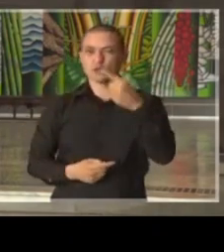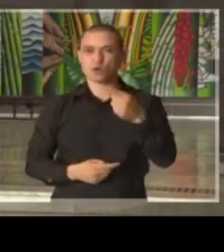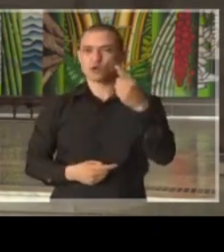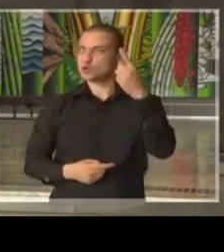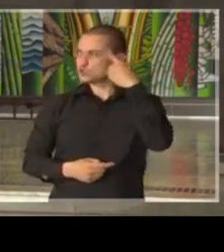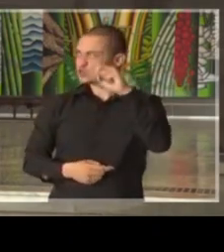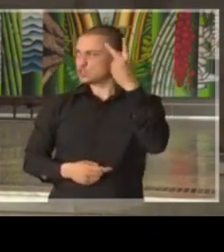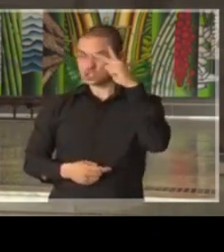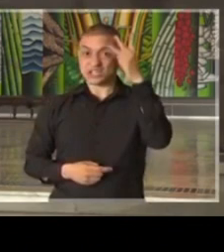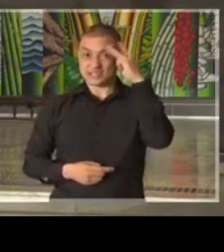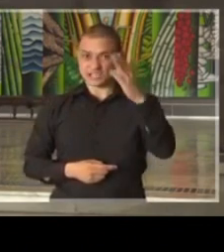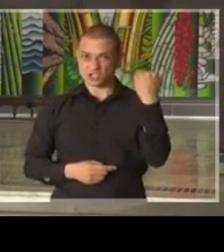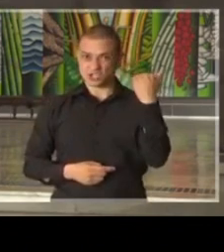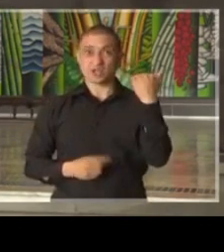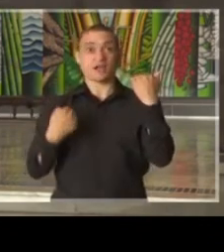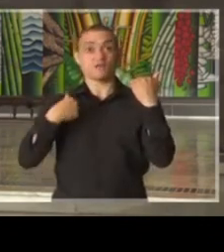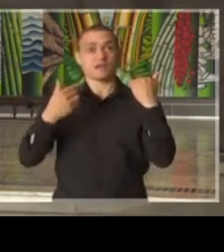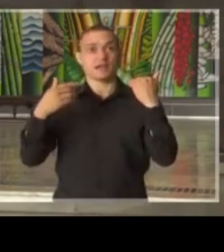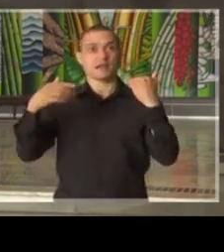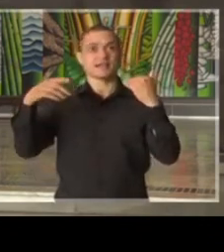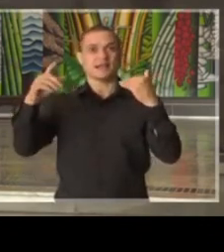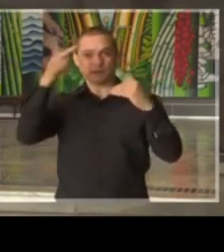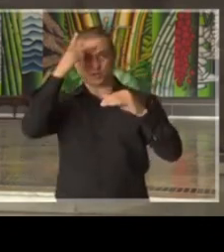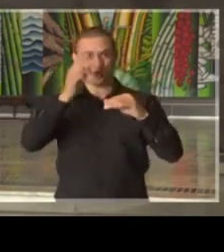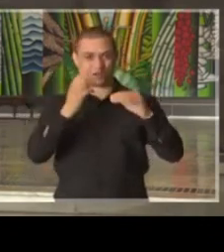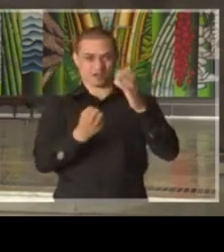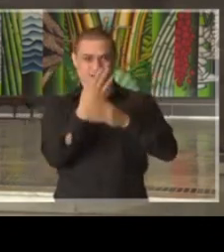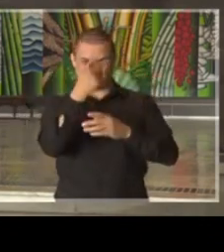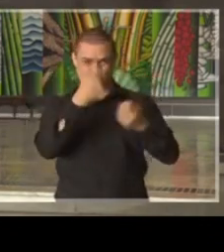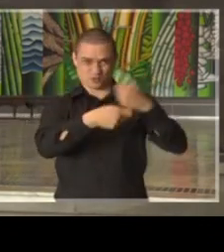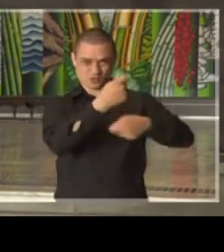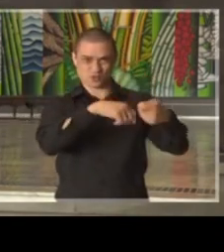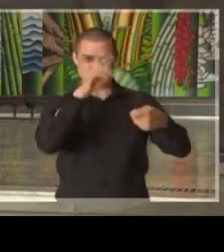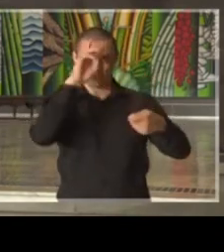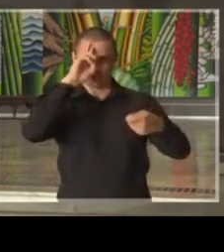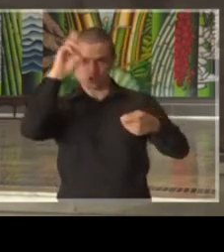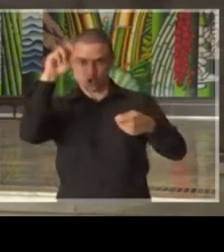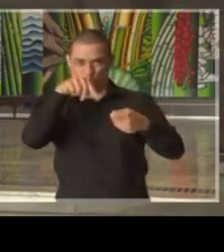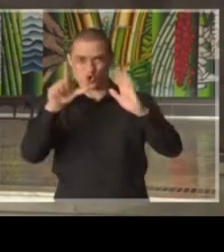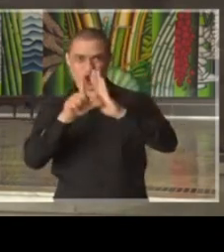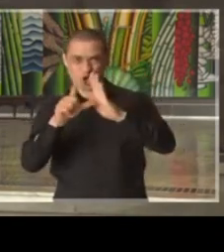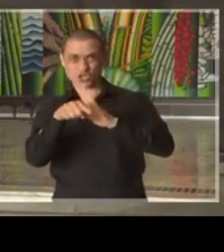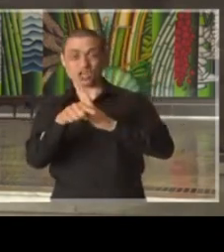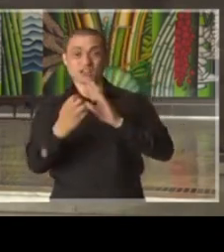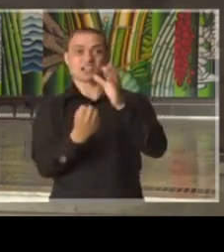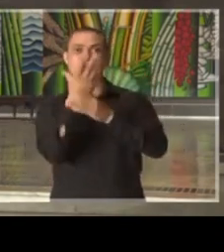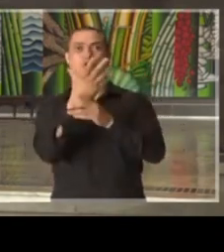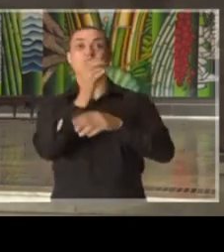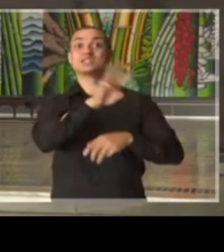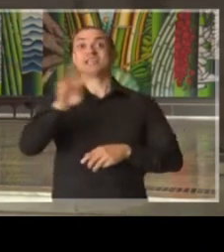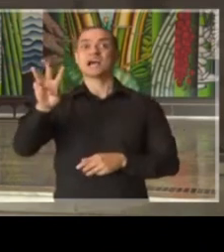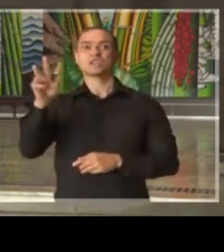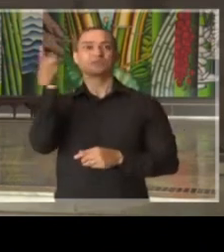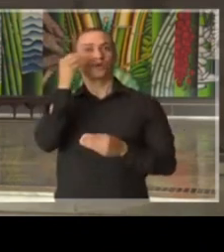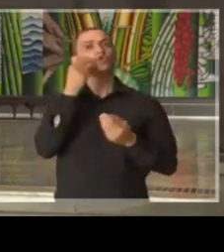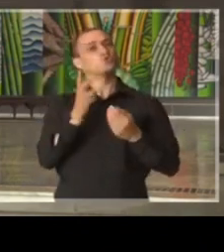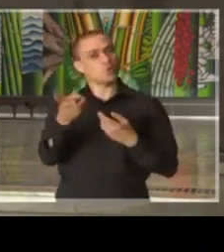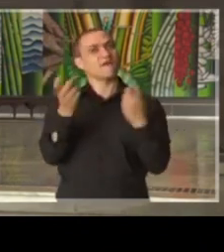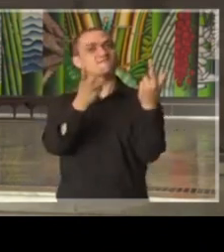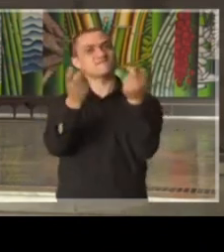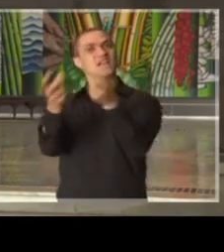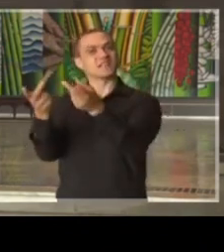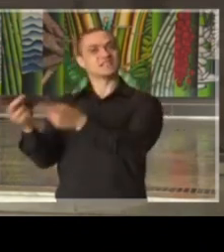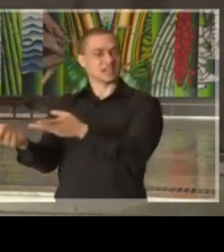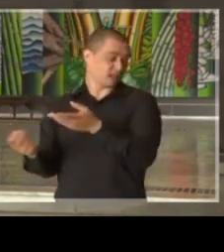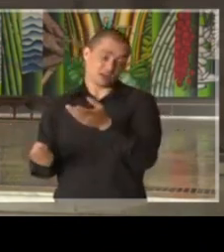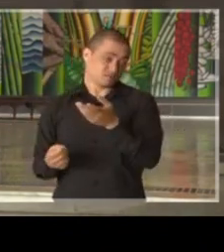três dias comerciantes criando canais de site para prosseguirem as suas vendas utilizando remotamente